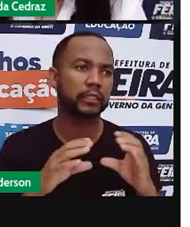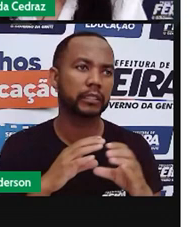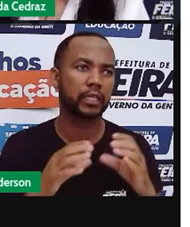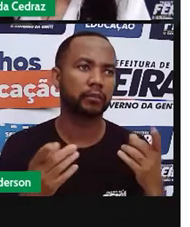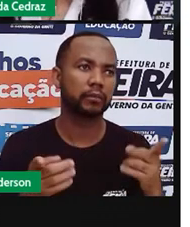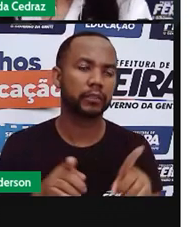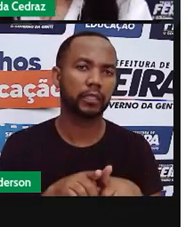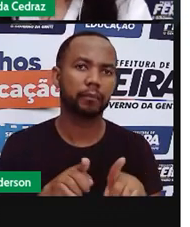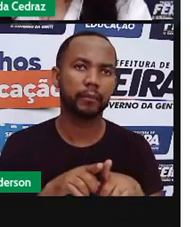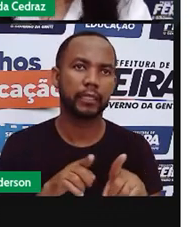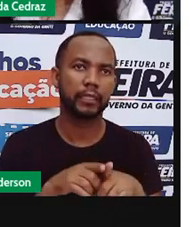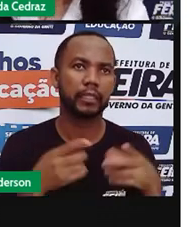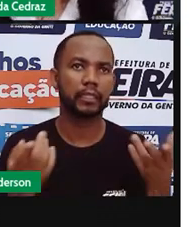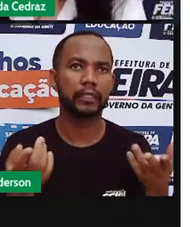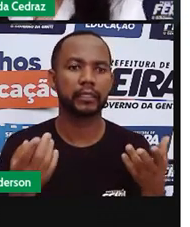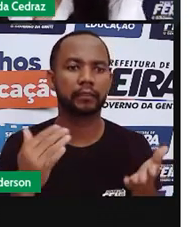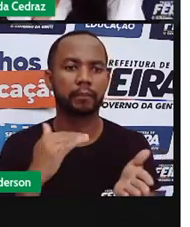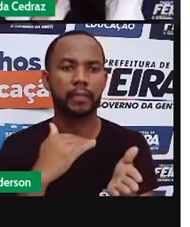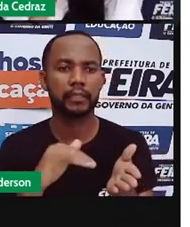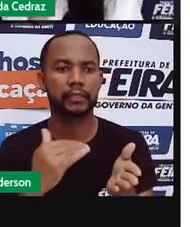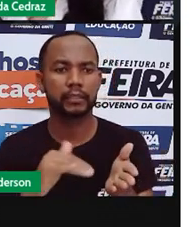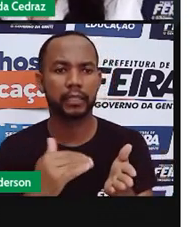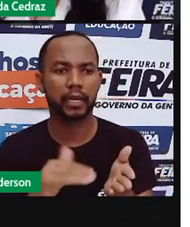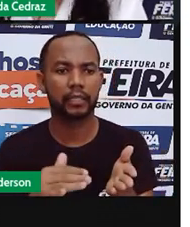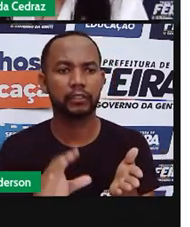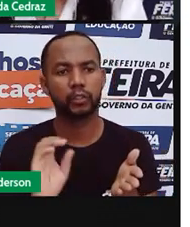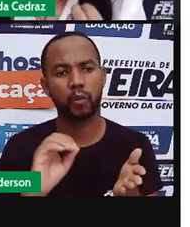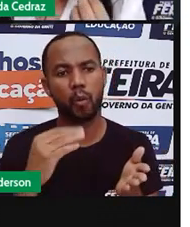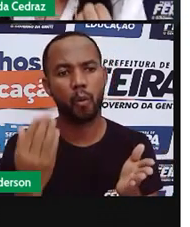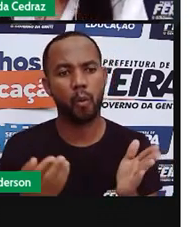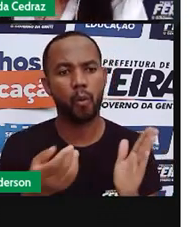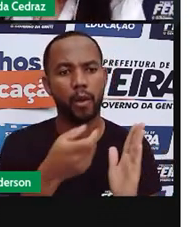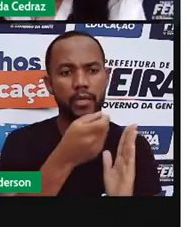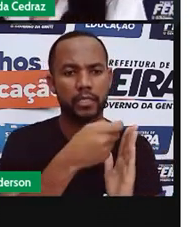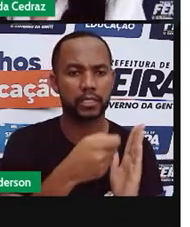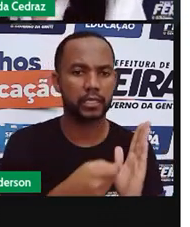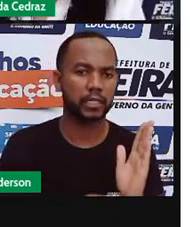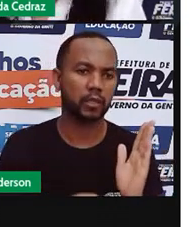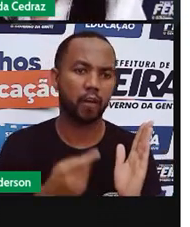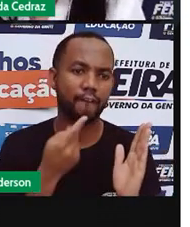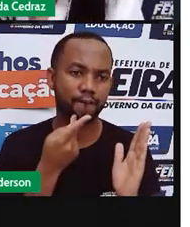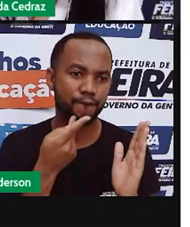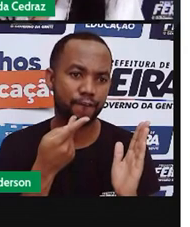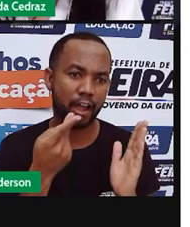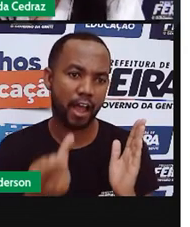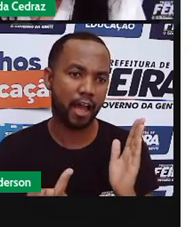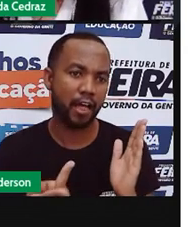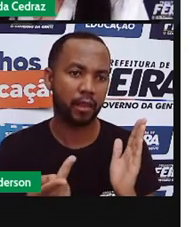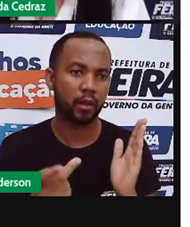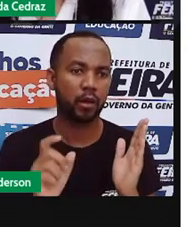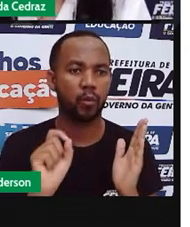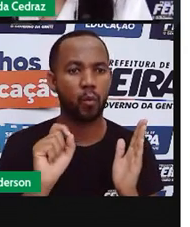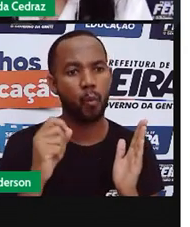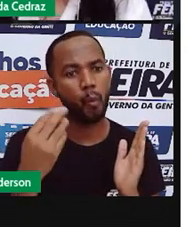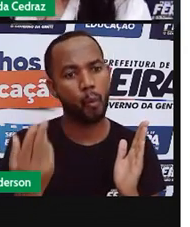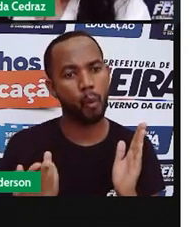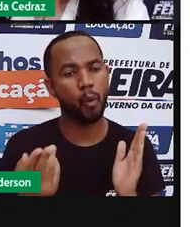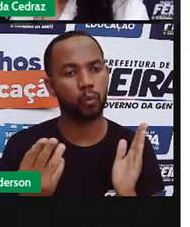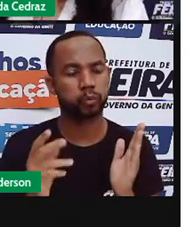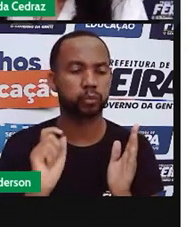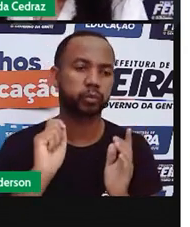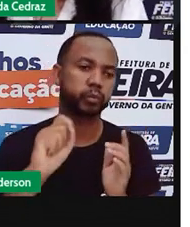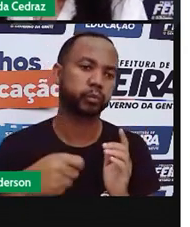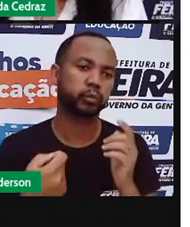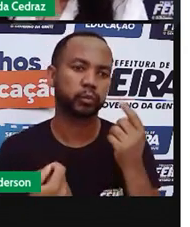comunicação, seja pela mensagem, seja pela escritura, seja pela fala, pelos gestos, a pessoa que